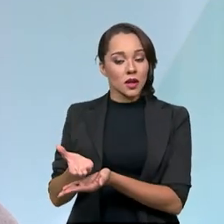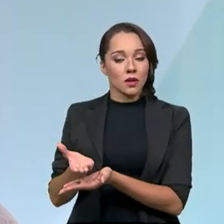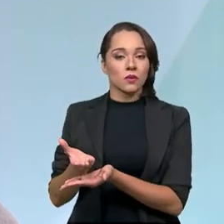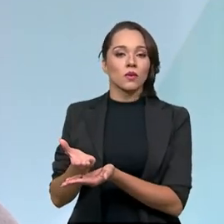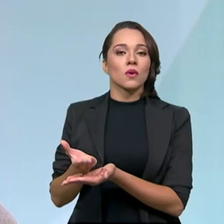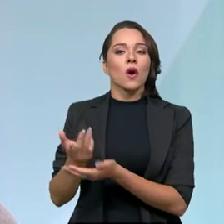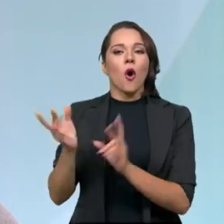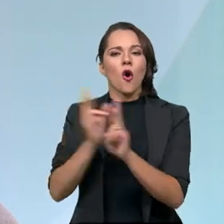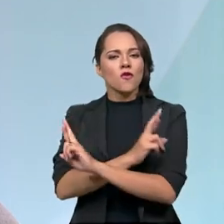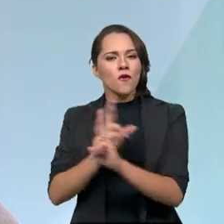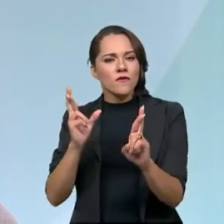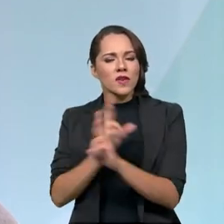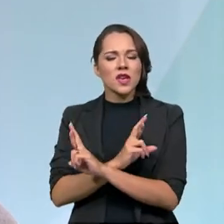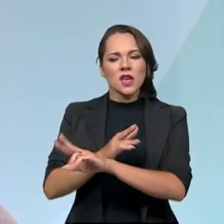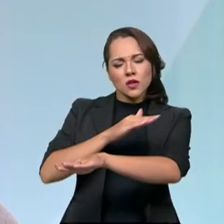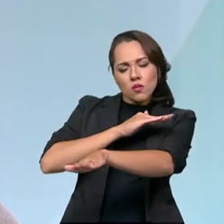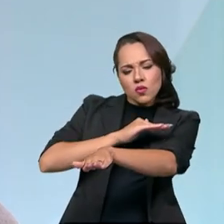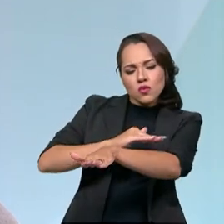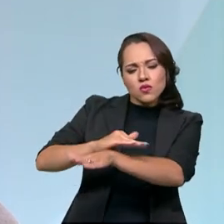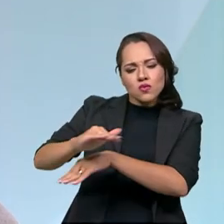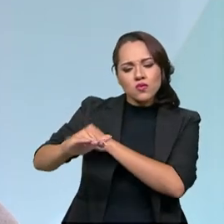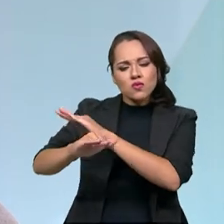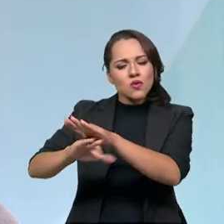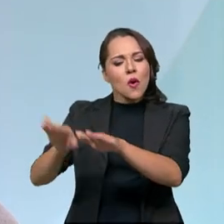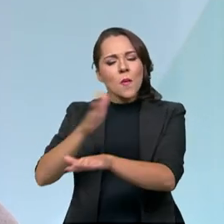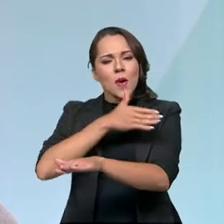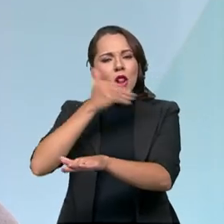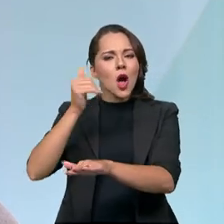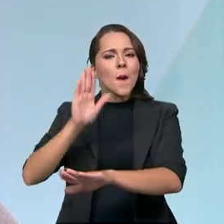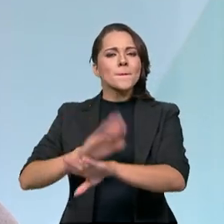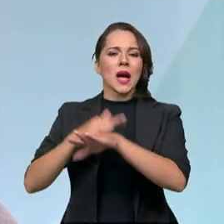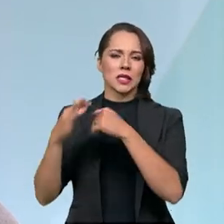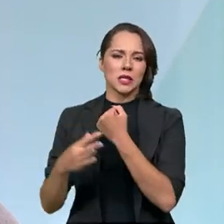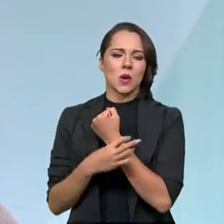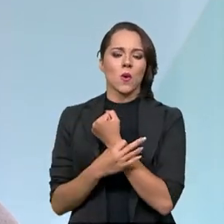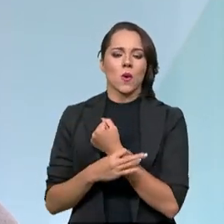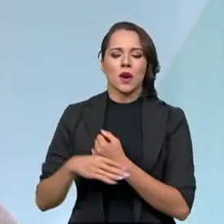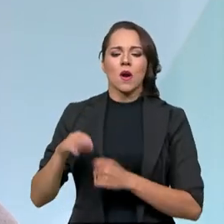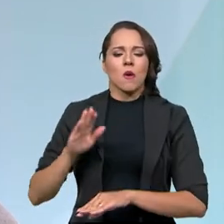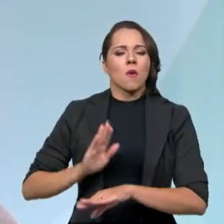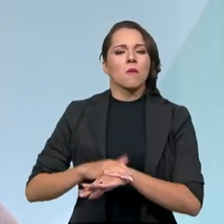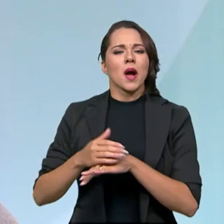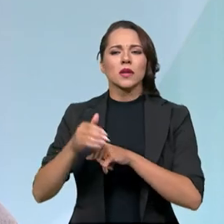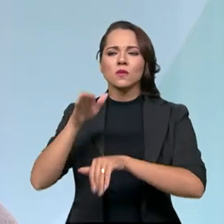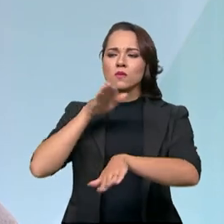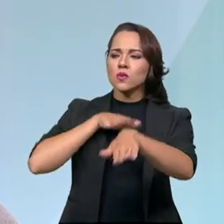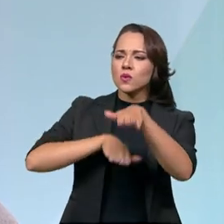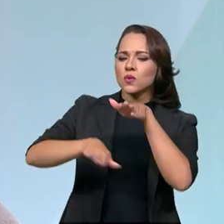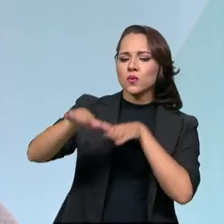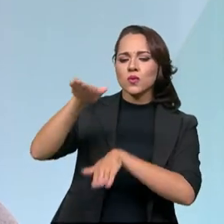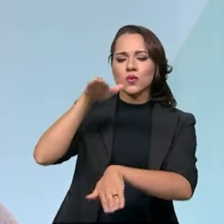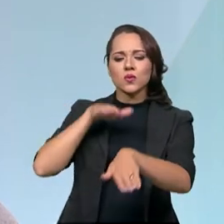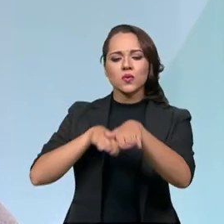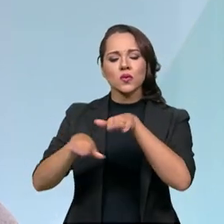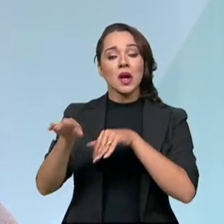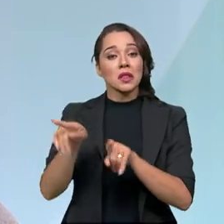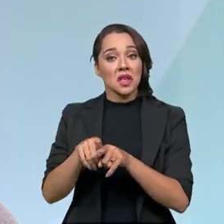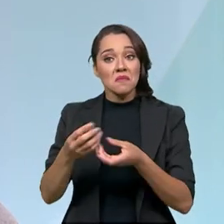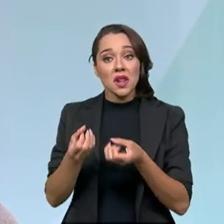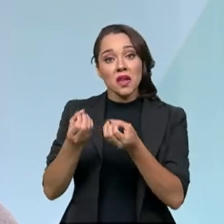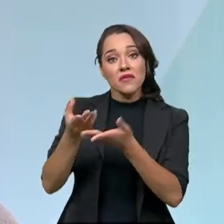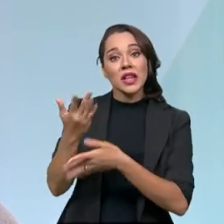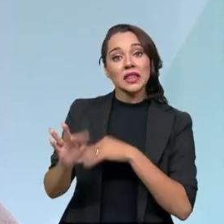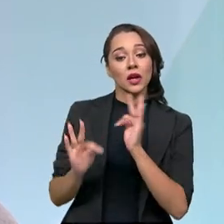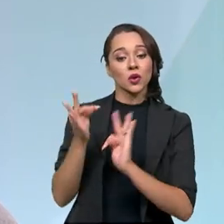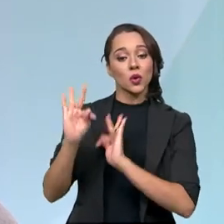oferecendo rodovias e pavimentadas e cada vez com mais seguras, com maior fluidez e trazer também tecnologia.